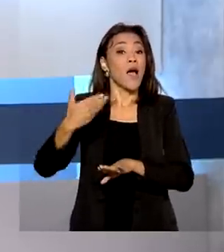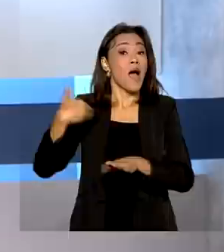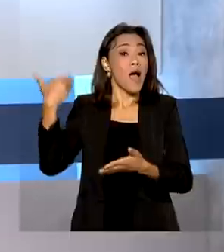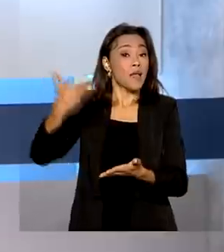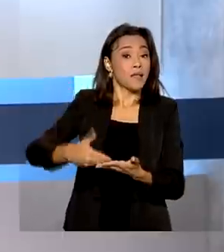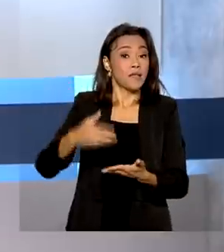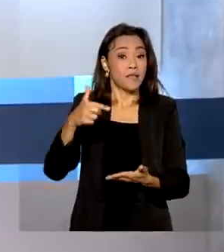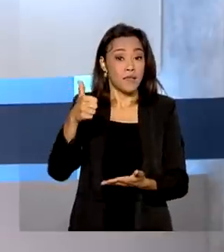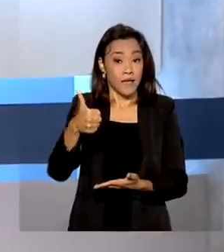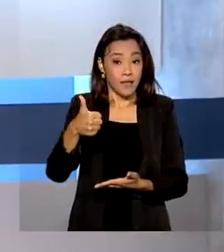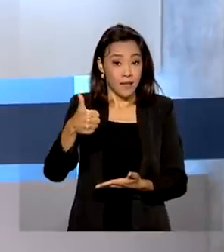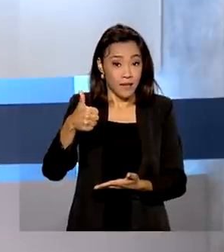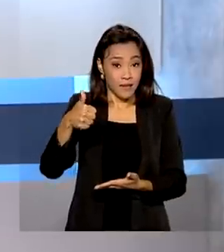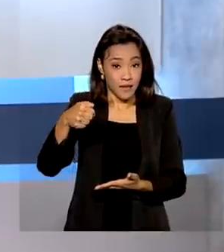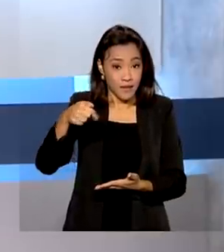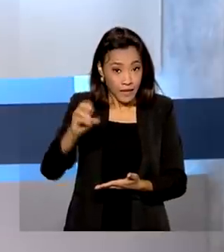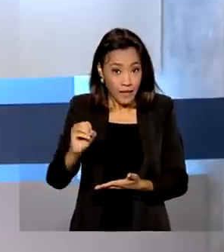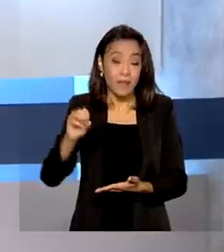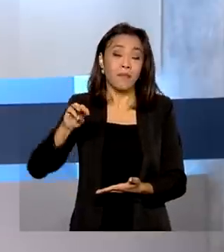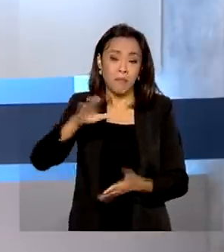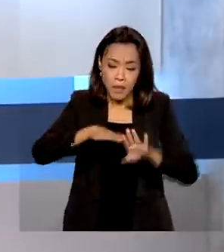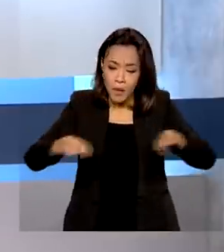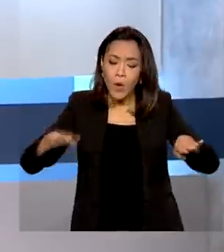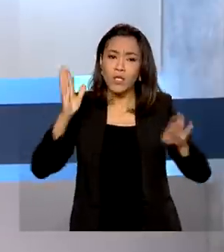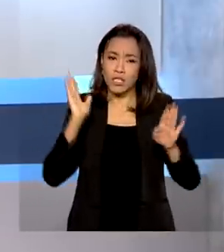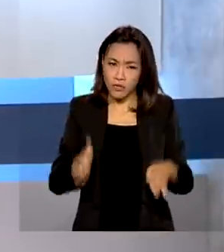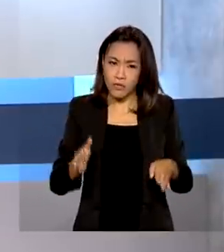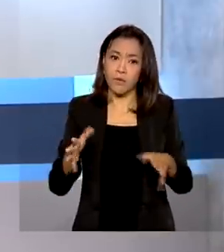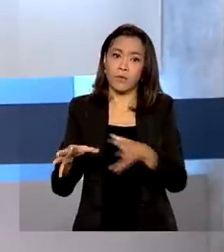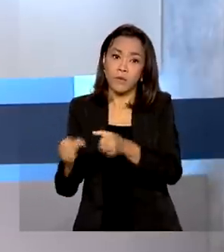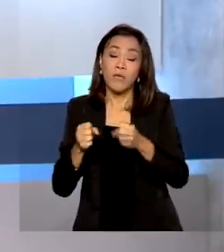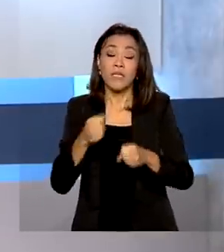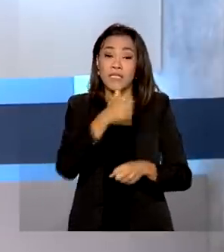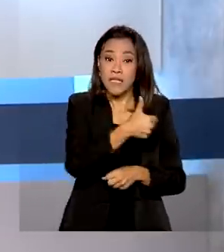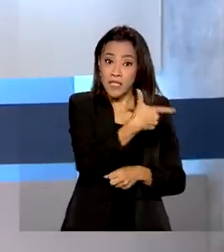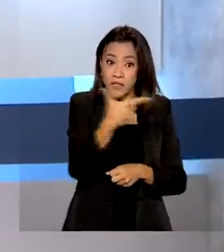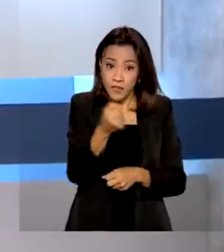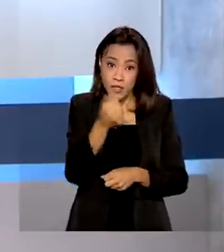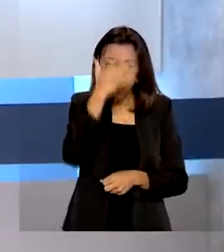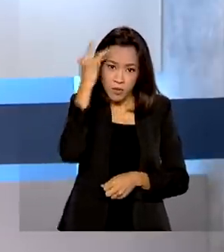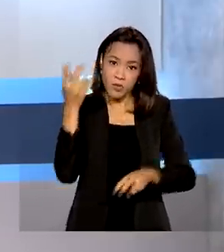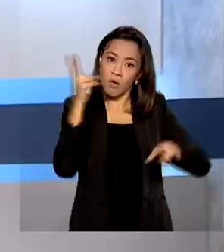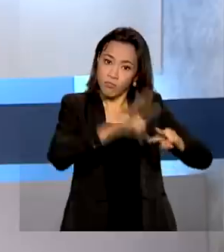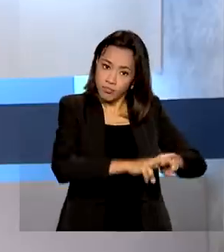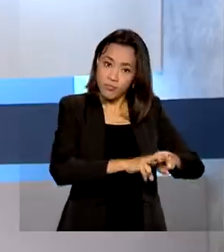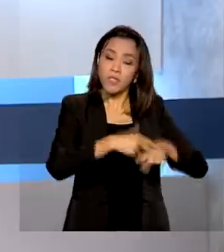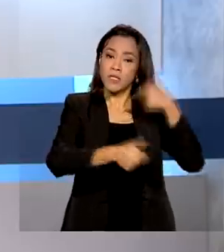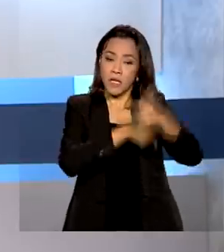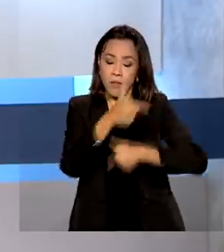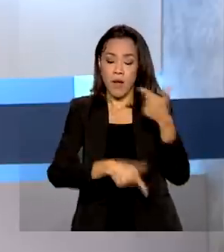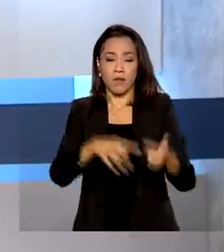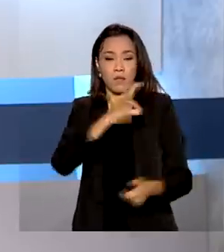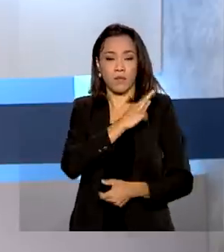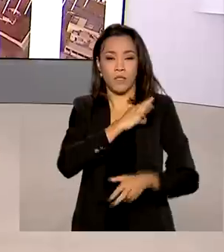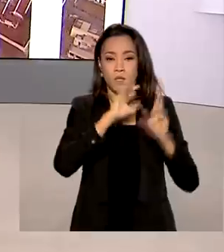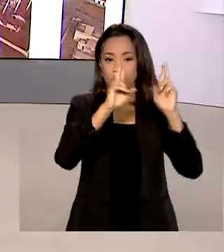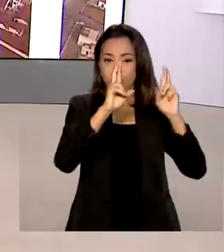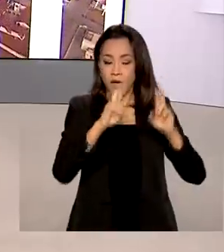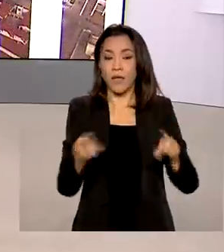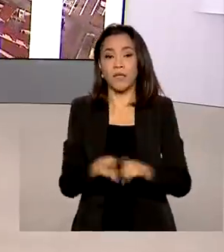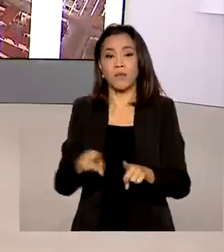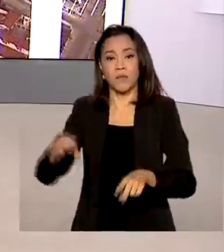resgatados e mais de 120 pessoas foram detidas em ações da Polícia Rodoviária Federal e Polícias Militares.